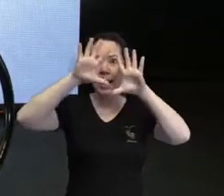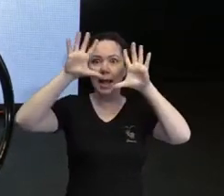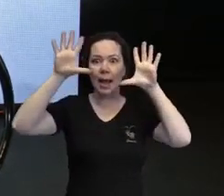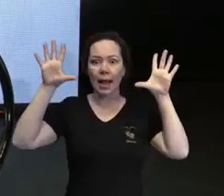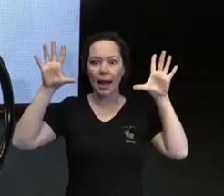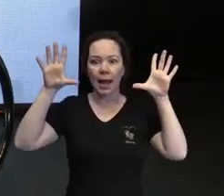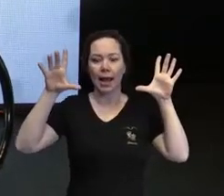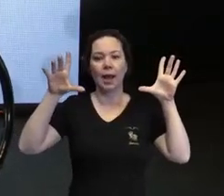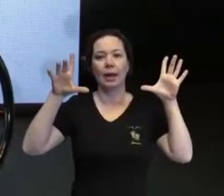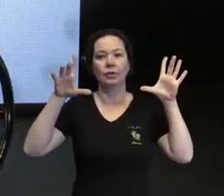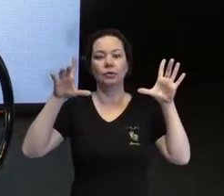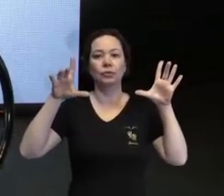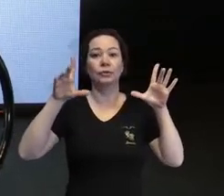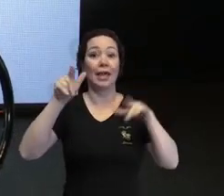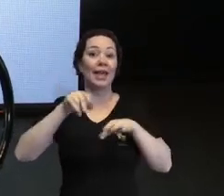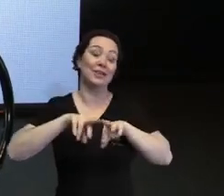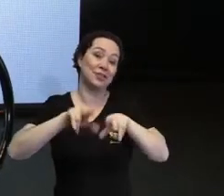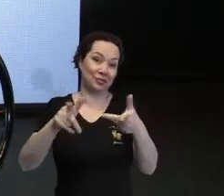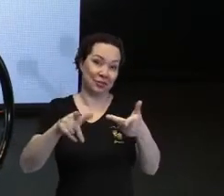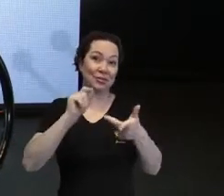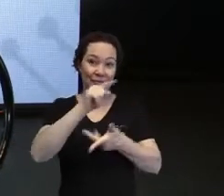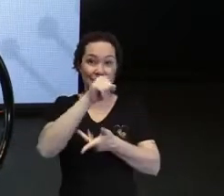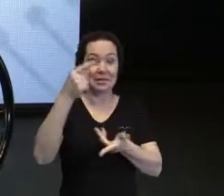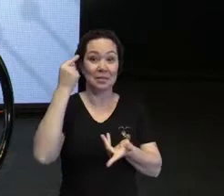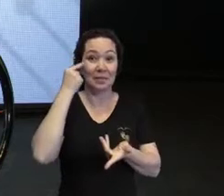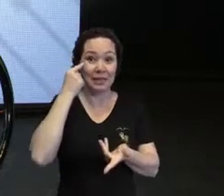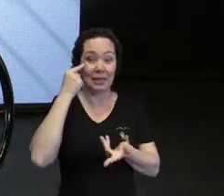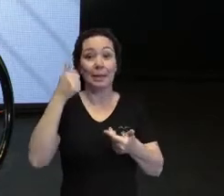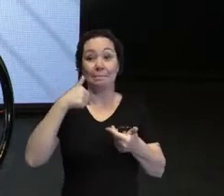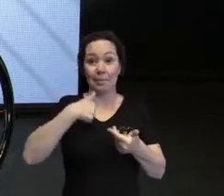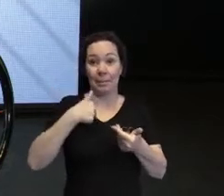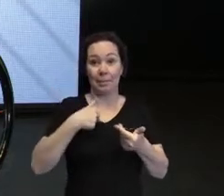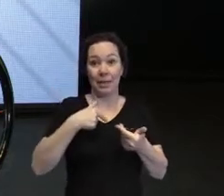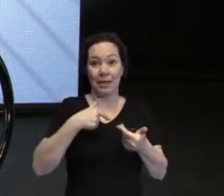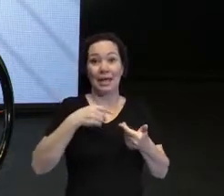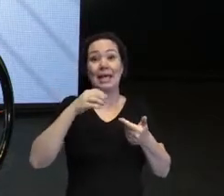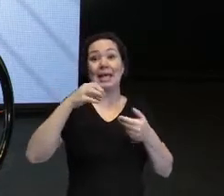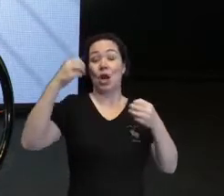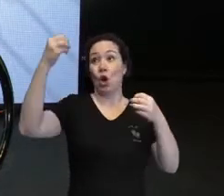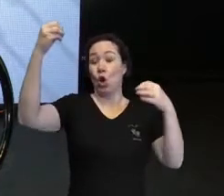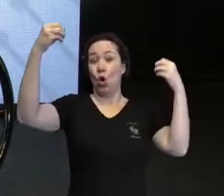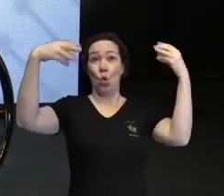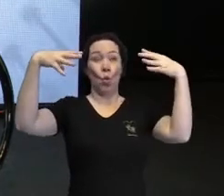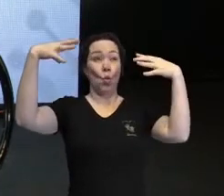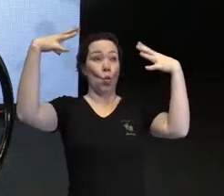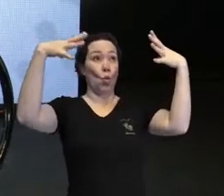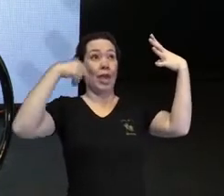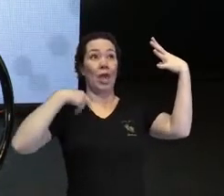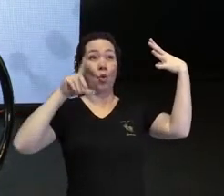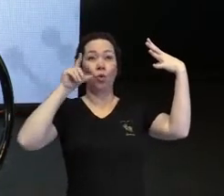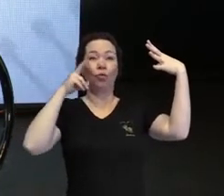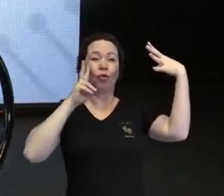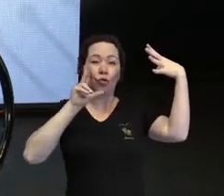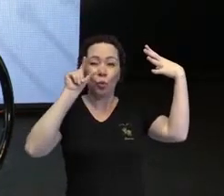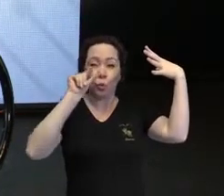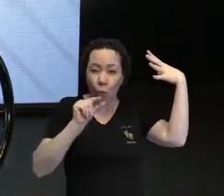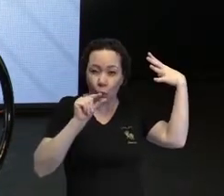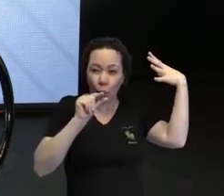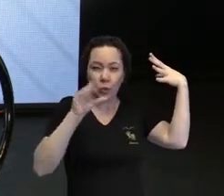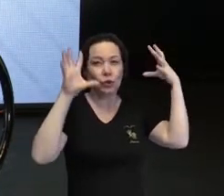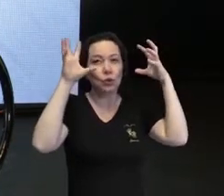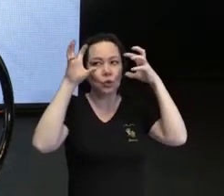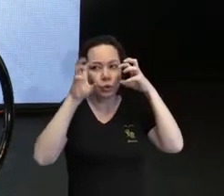caso, que é diferente do que todo mundo pensa, para mim, quanto mais luz, menos eu enxergo. Então, é sim uma possibilidade.